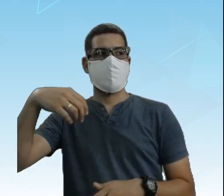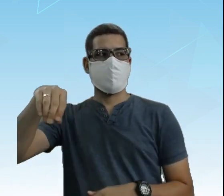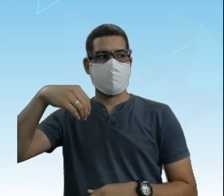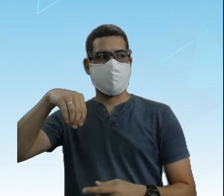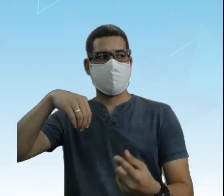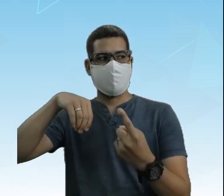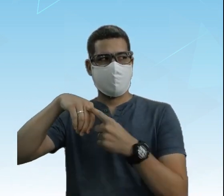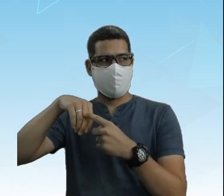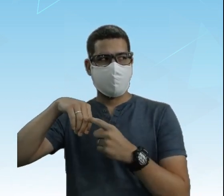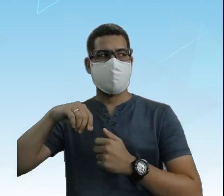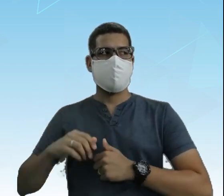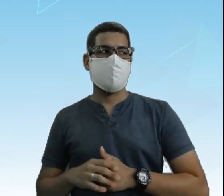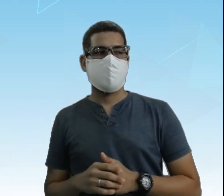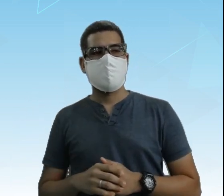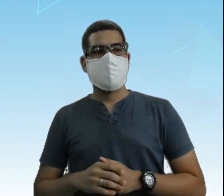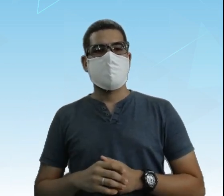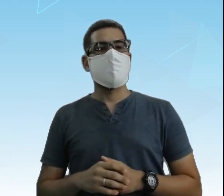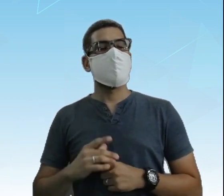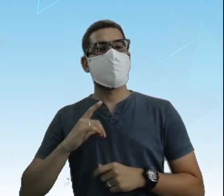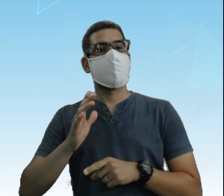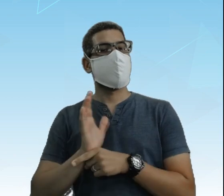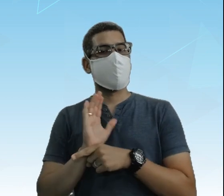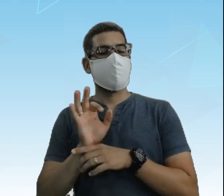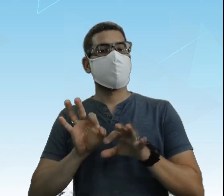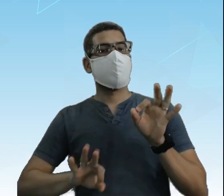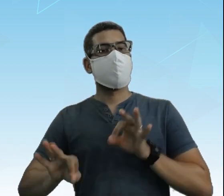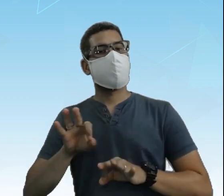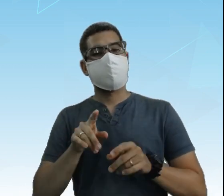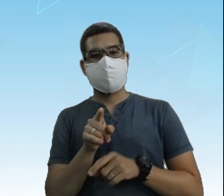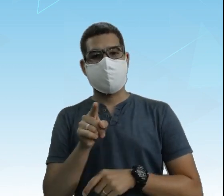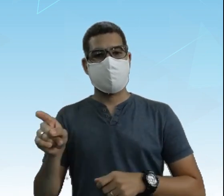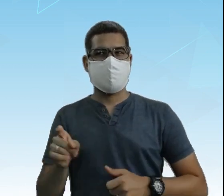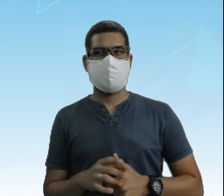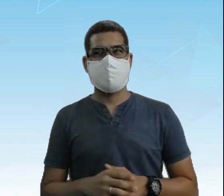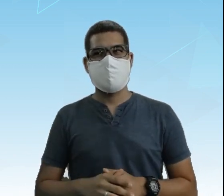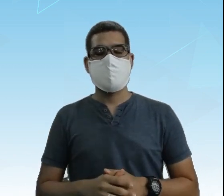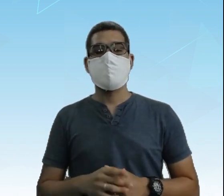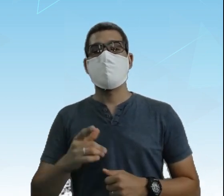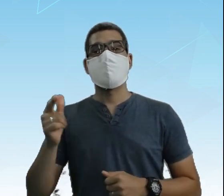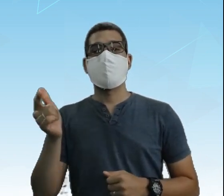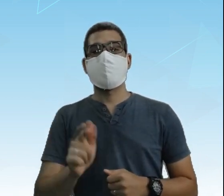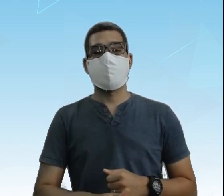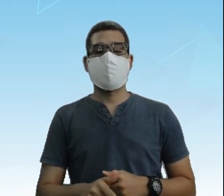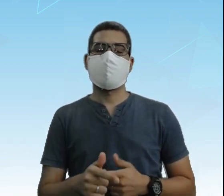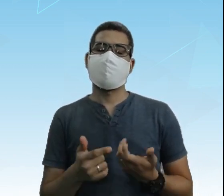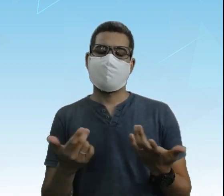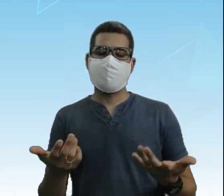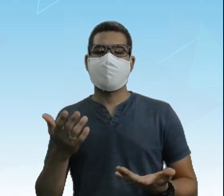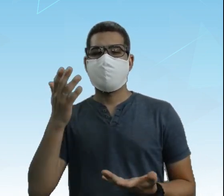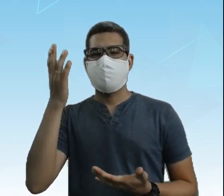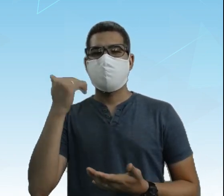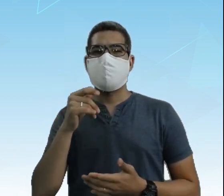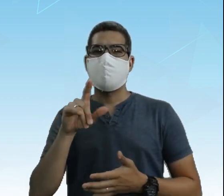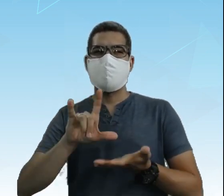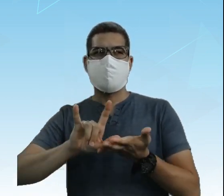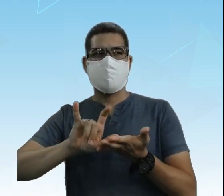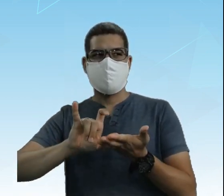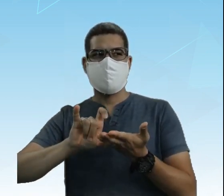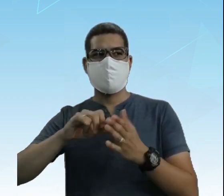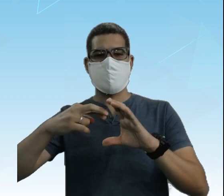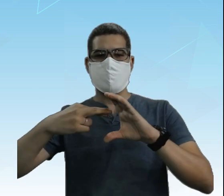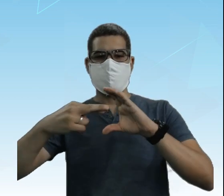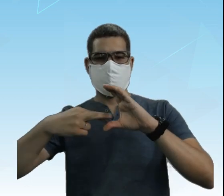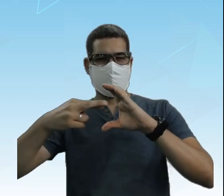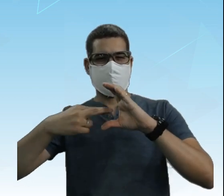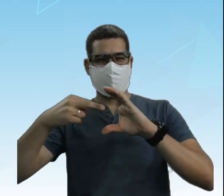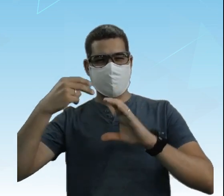lá para receber novas notificações de vídeos que estão preparando para vocês, tá bom? E outra coisa, claro, Instagram, Robertão, da